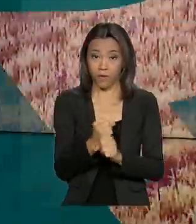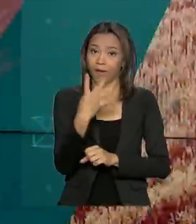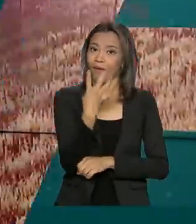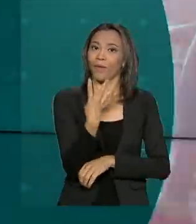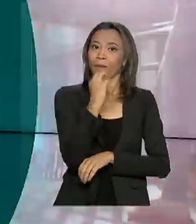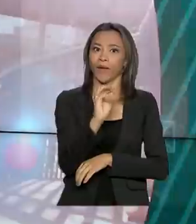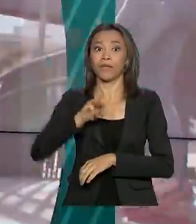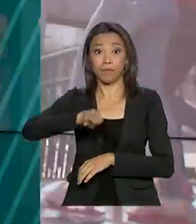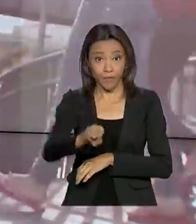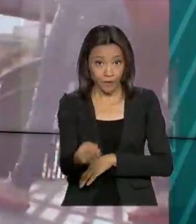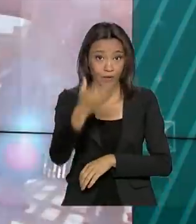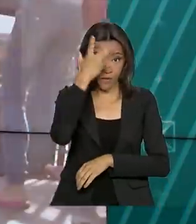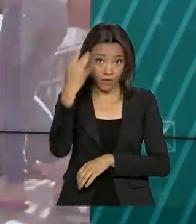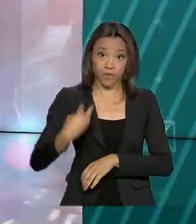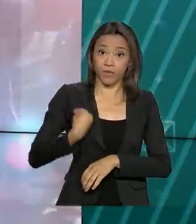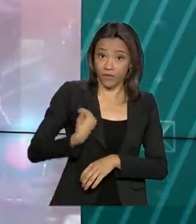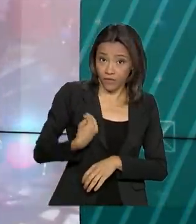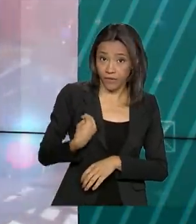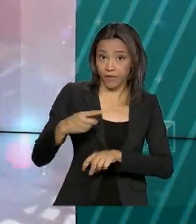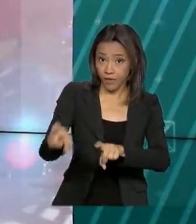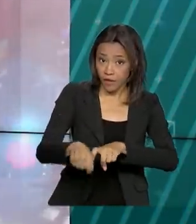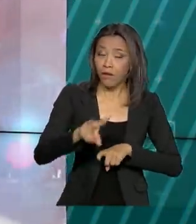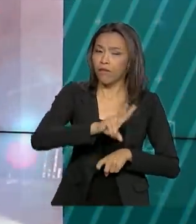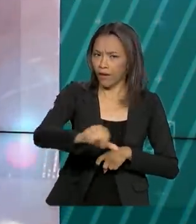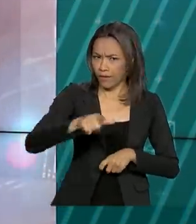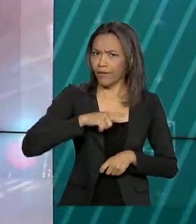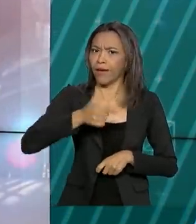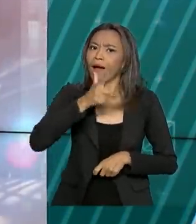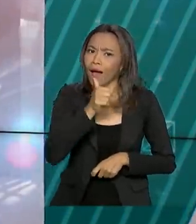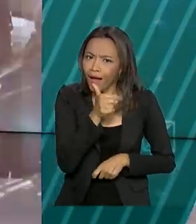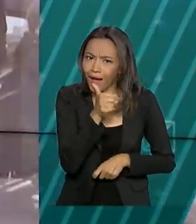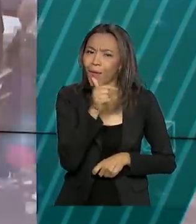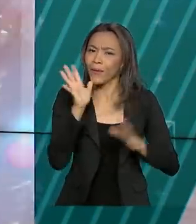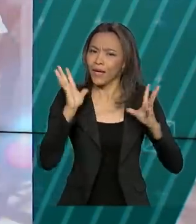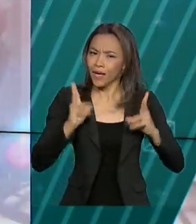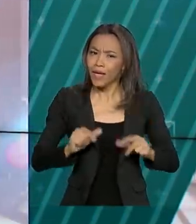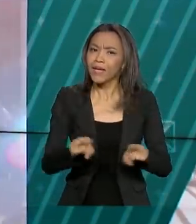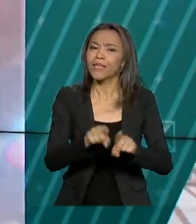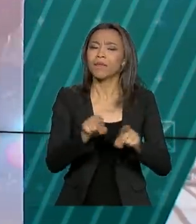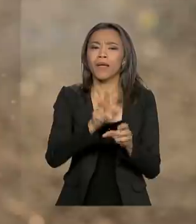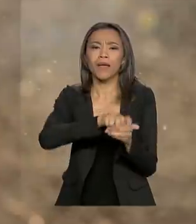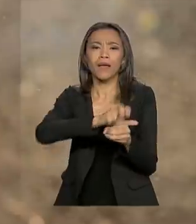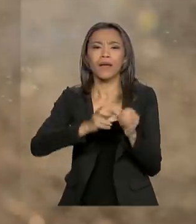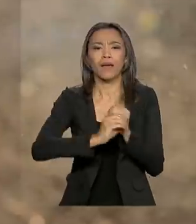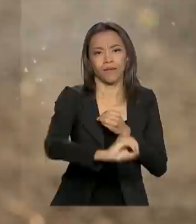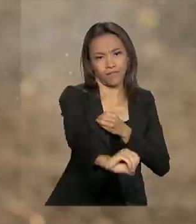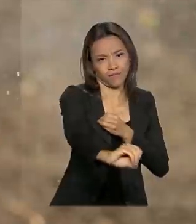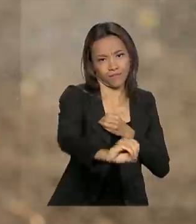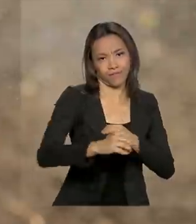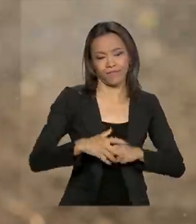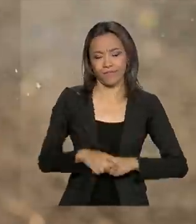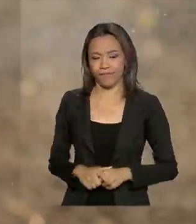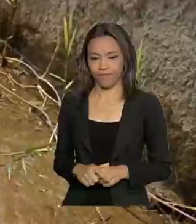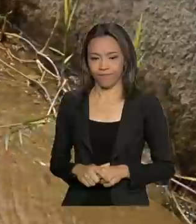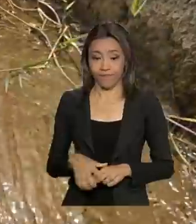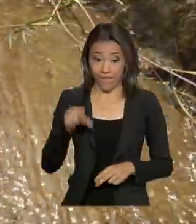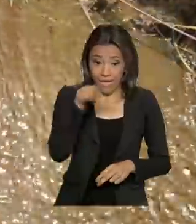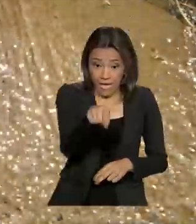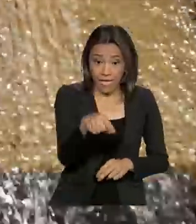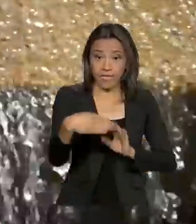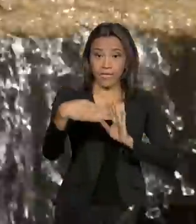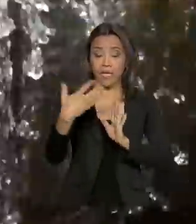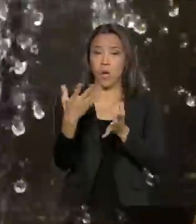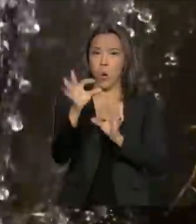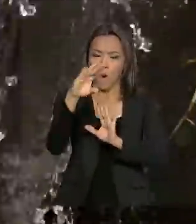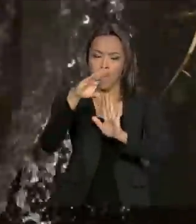de pessoas que vivem no campo terão água encanada e esgotamento sanitário. O programa prevê